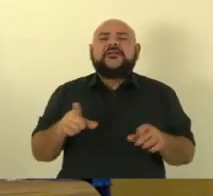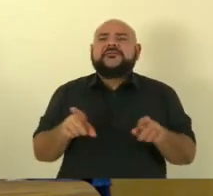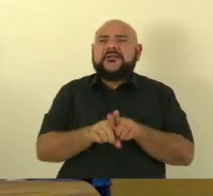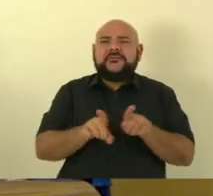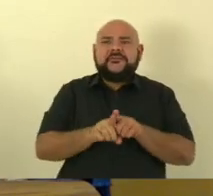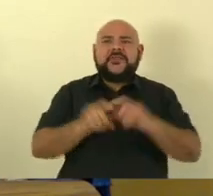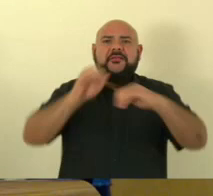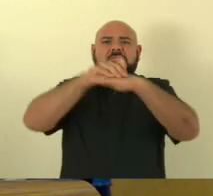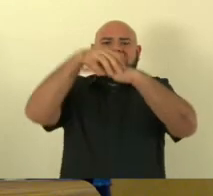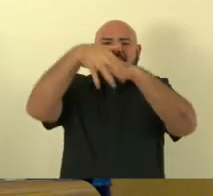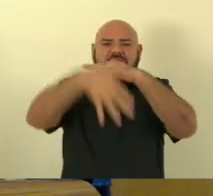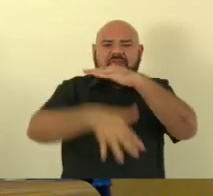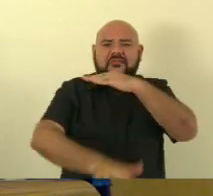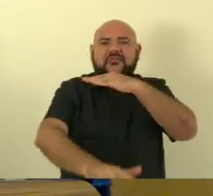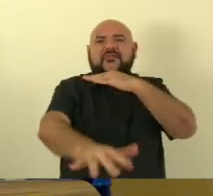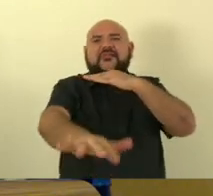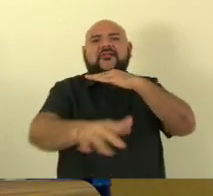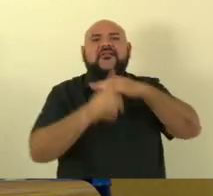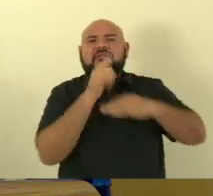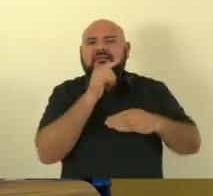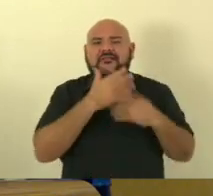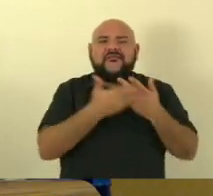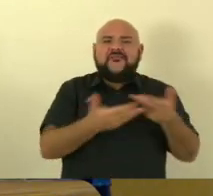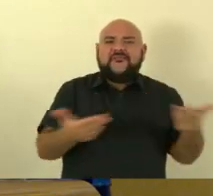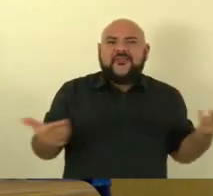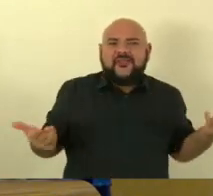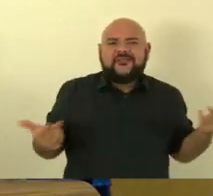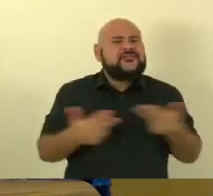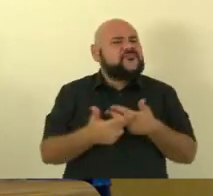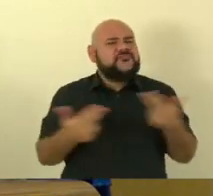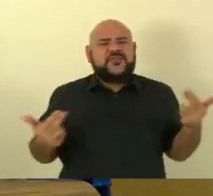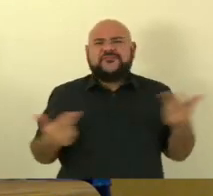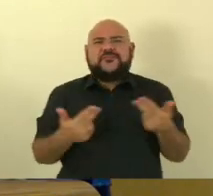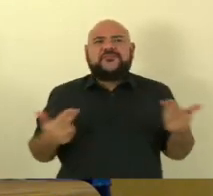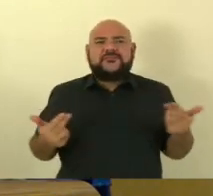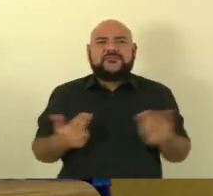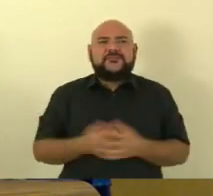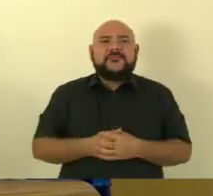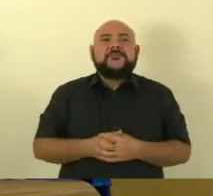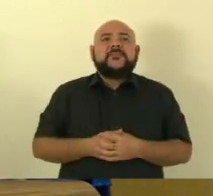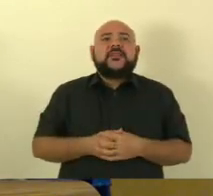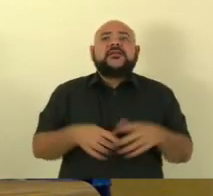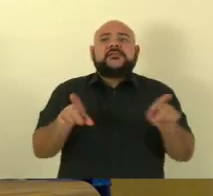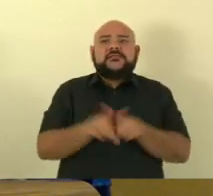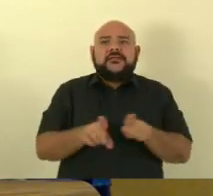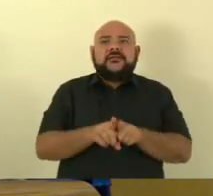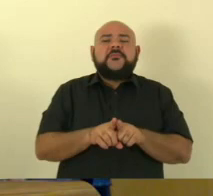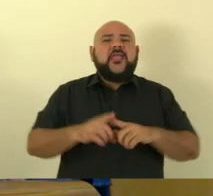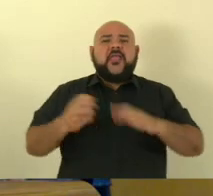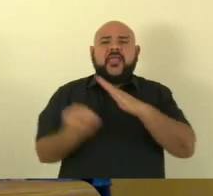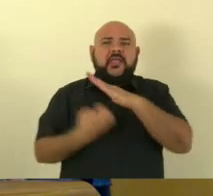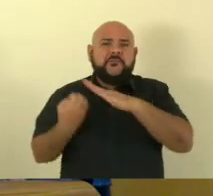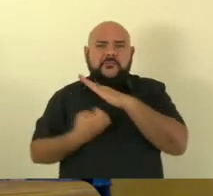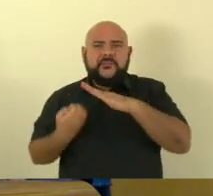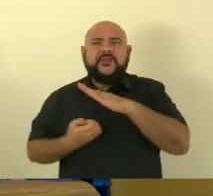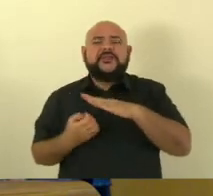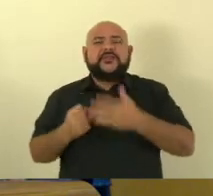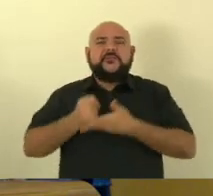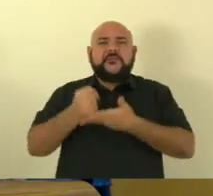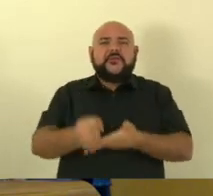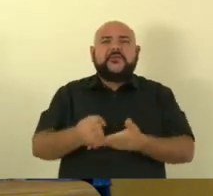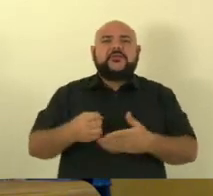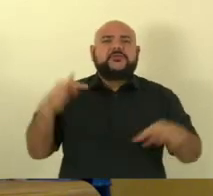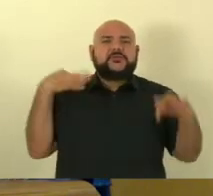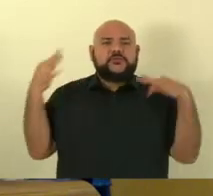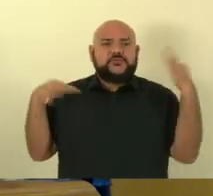Rogério, várias, várias denominações de empreendimentos e que realmente fazem a